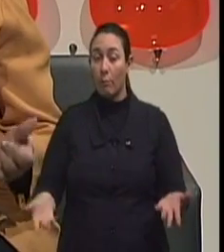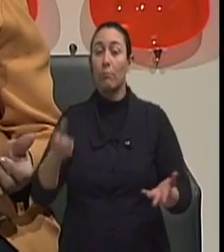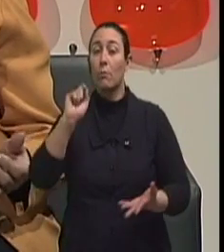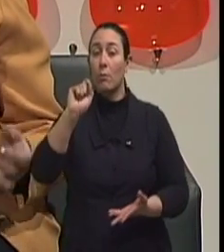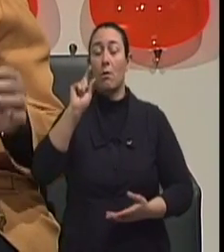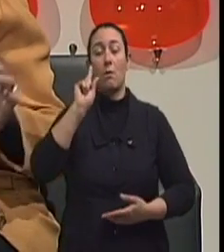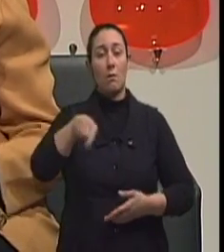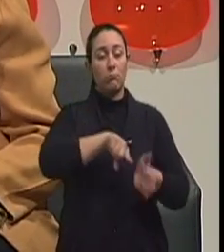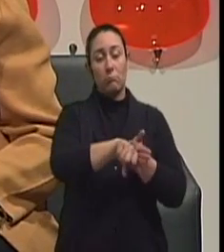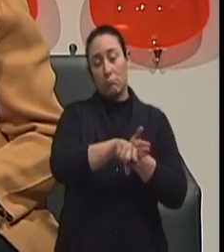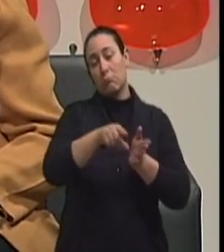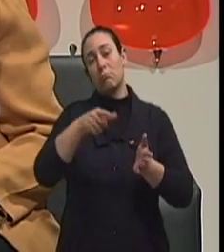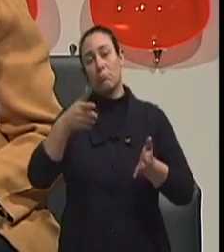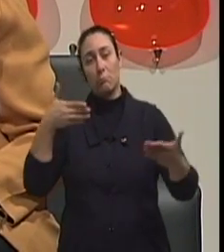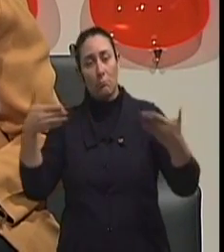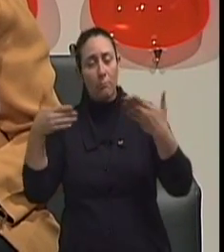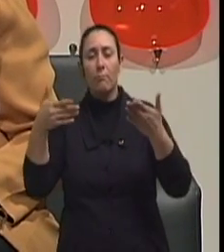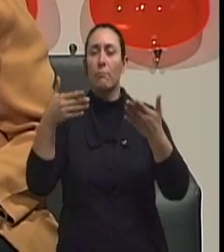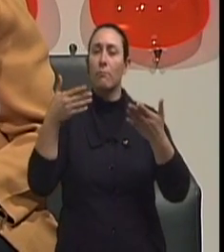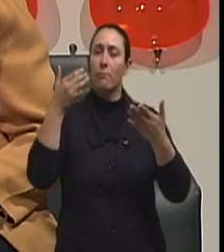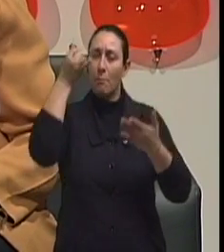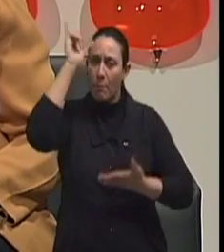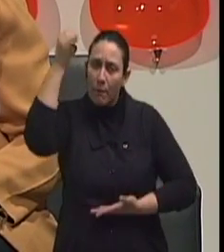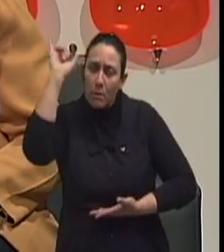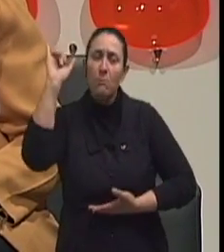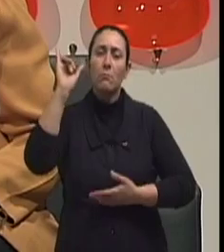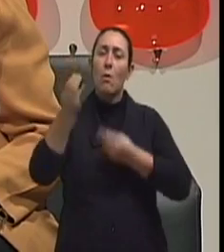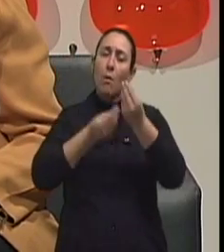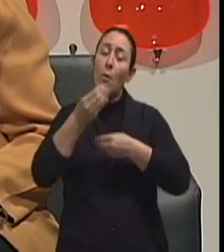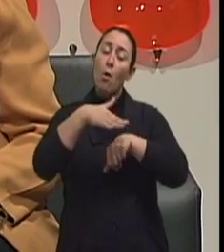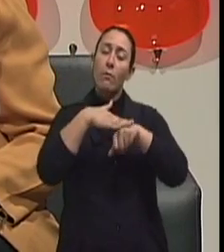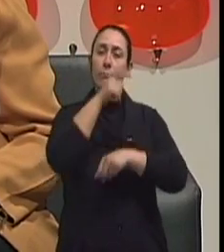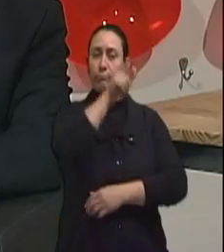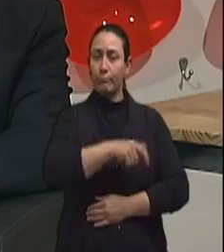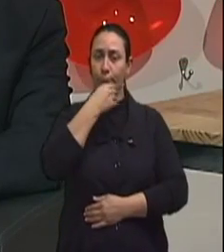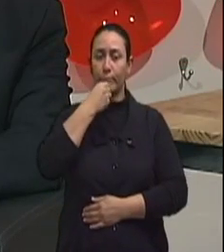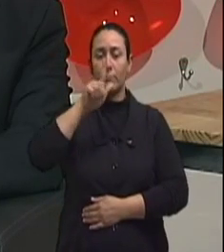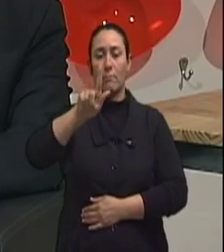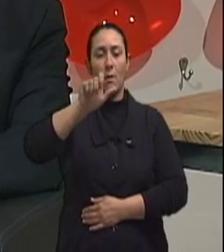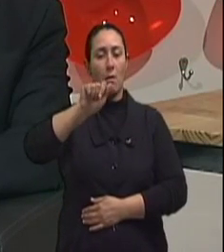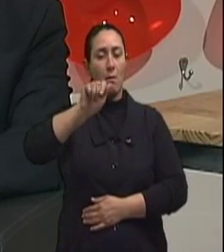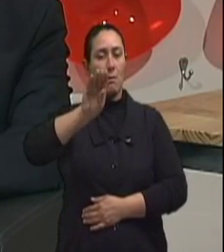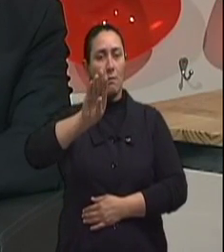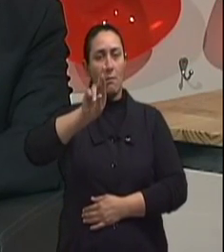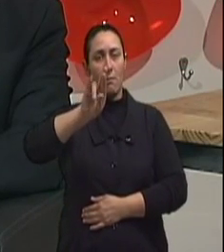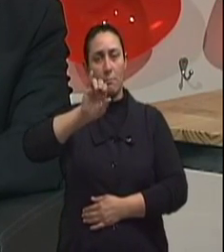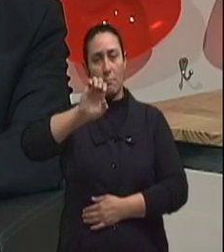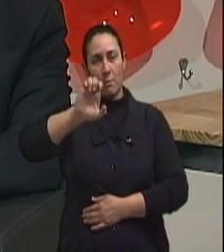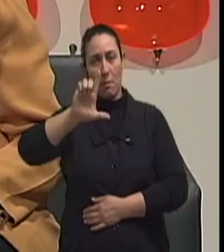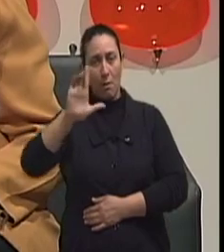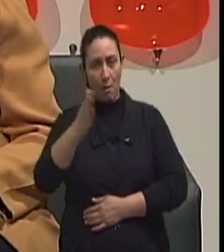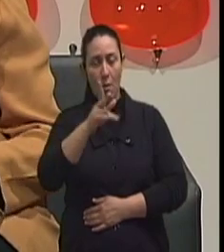prevenção e também o tratamento, eu converso com o médico-oncologista Gabriel Prola, do Instituto do Câncer